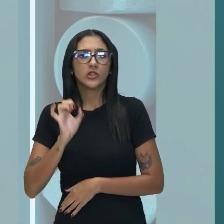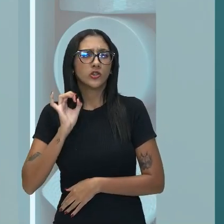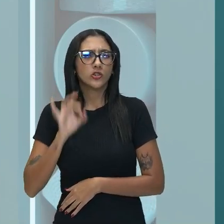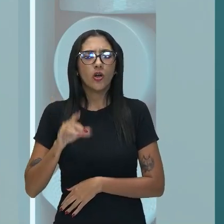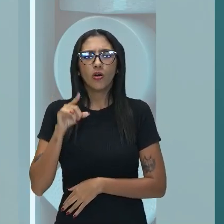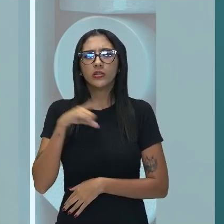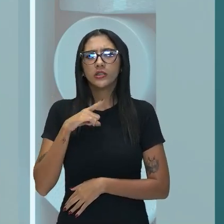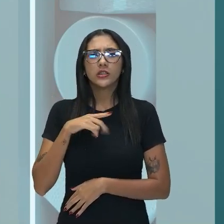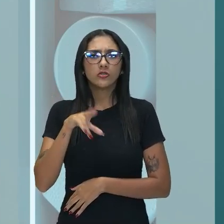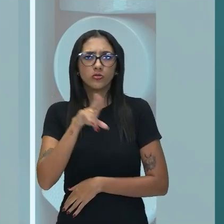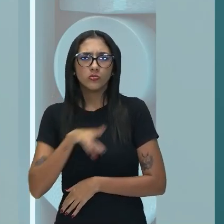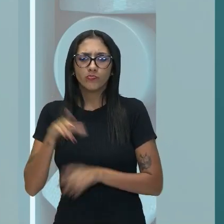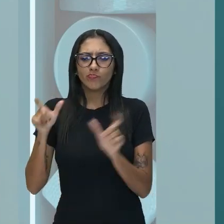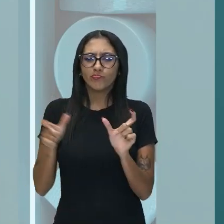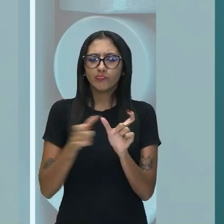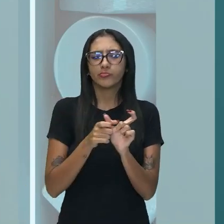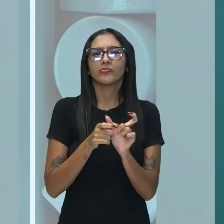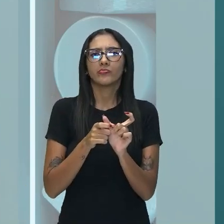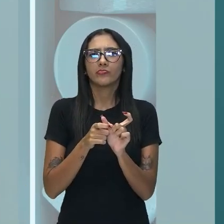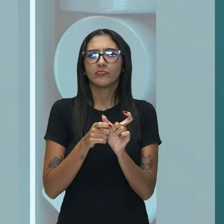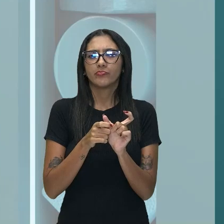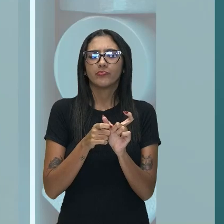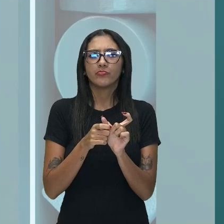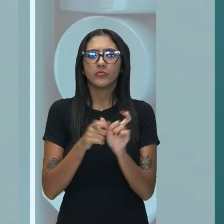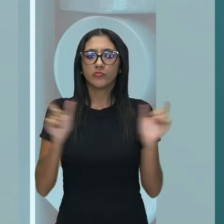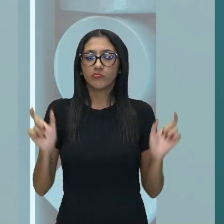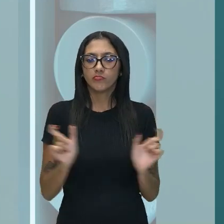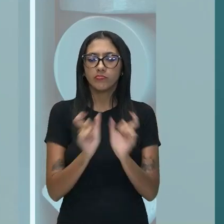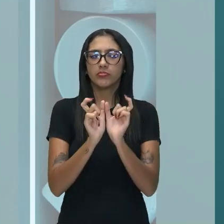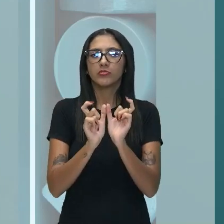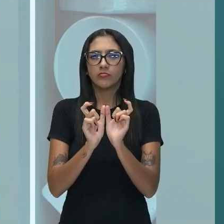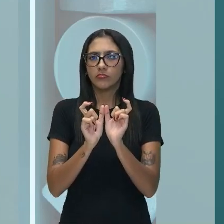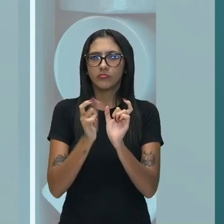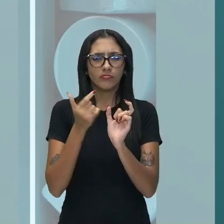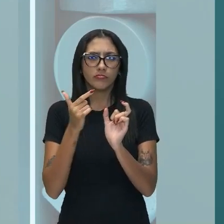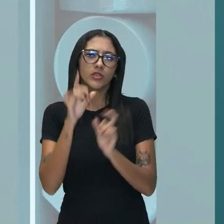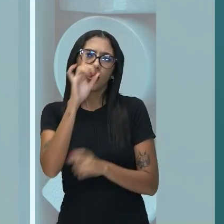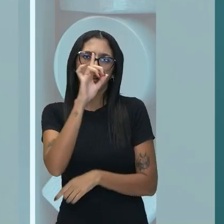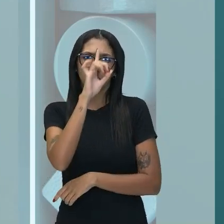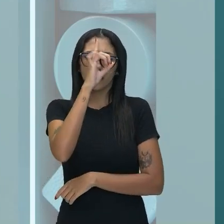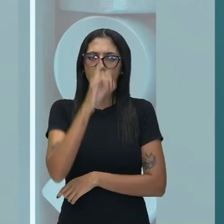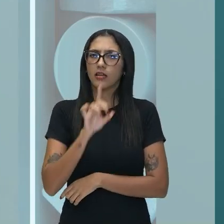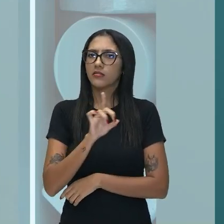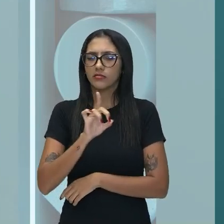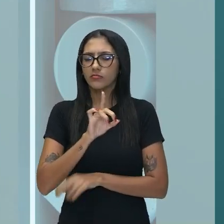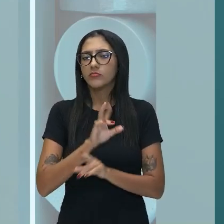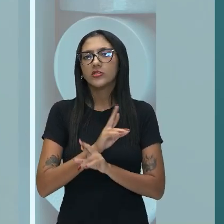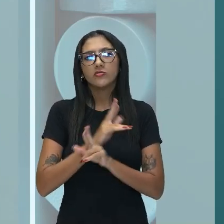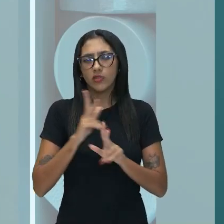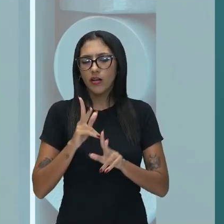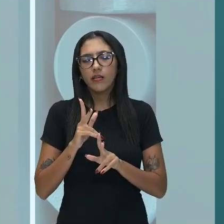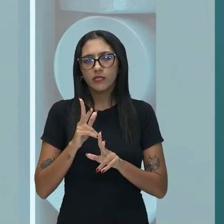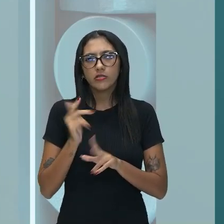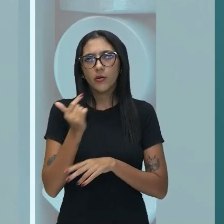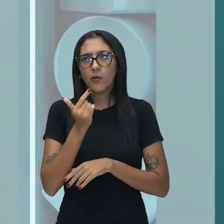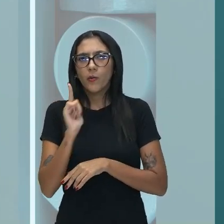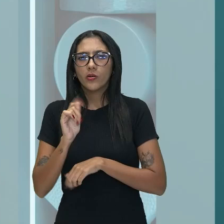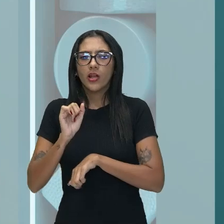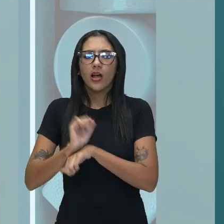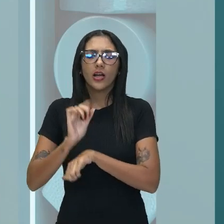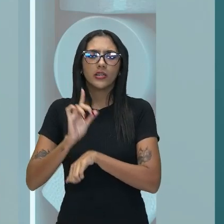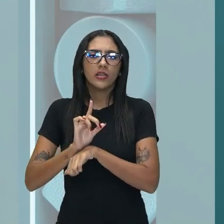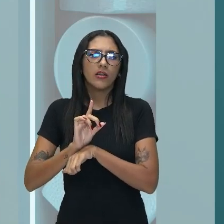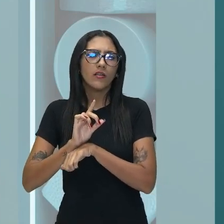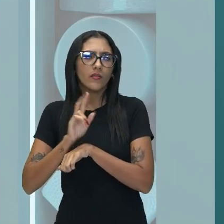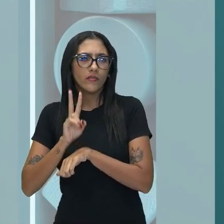certo? Elas não vão estabelecer ideias como as orações subordinadas adverbiais ou as orações coordenadas